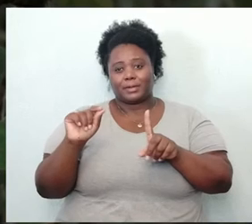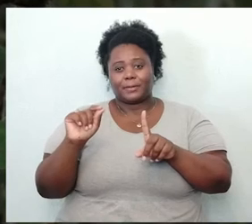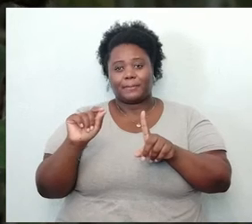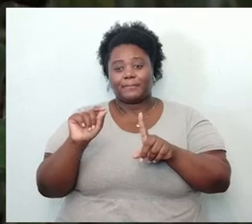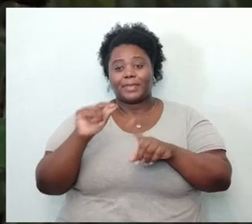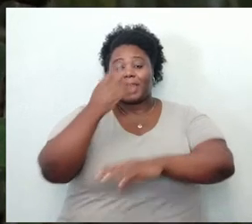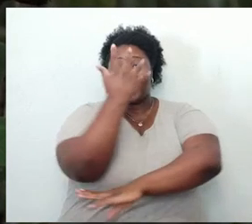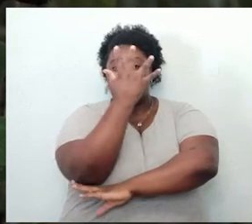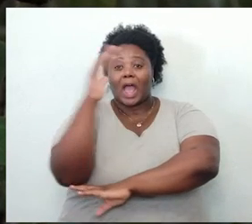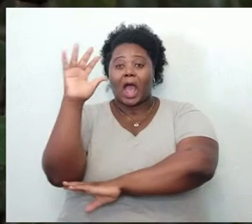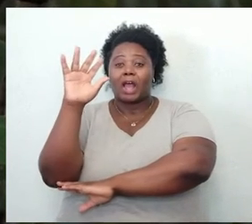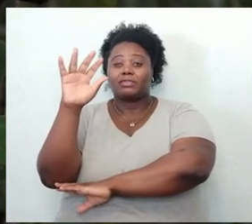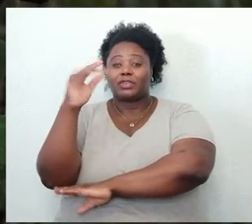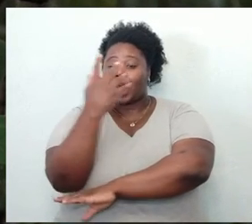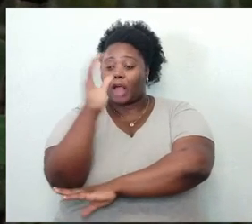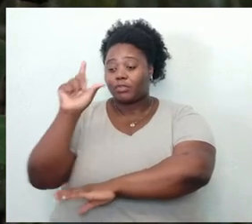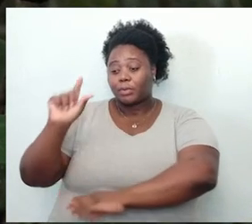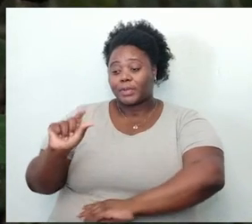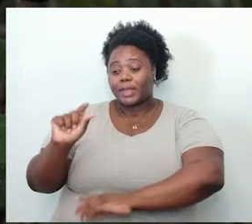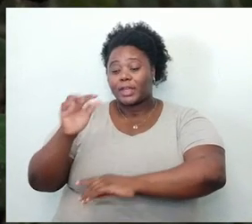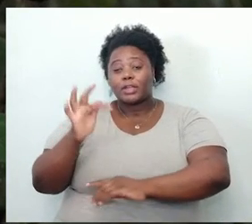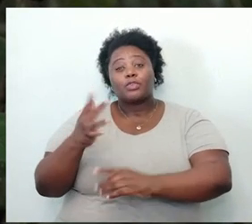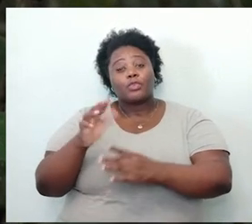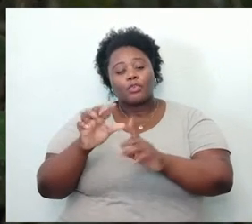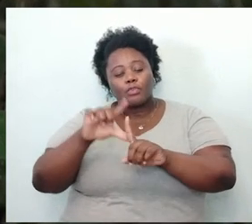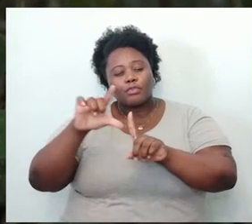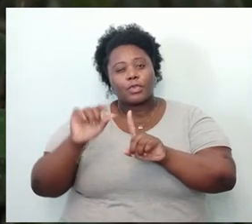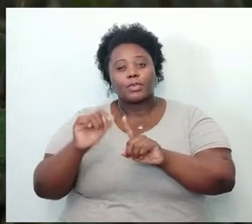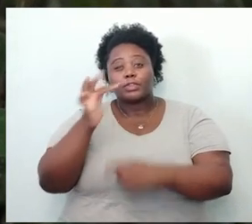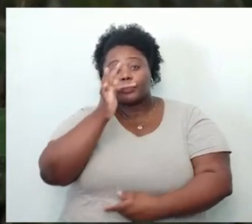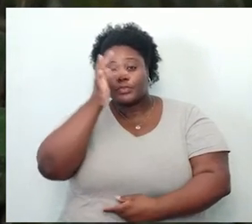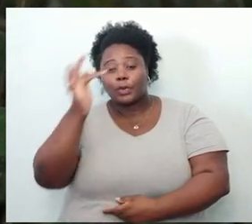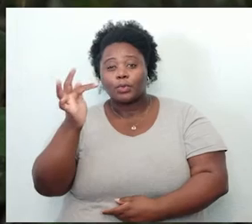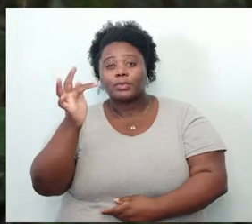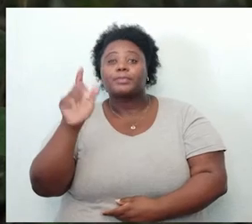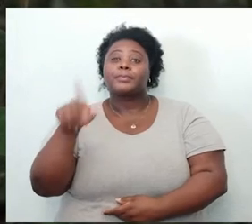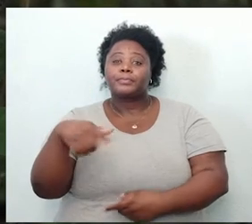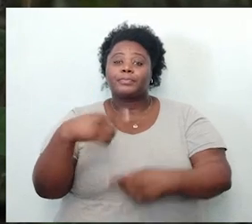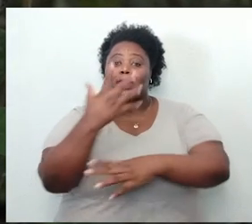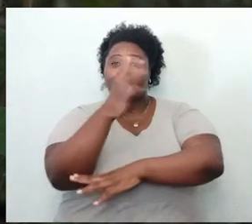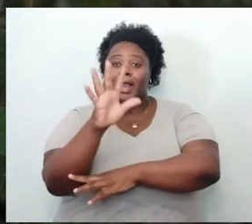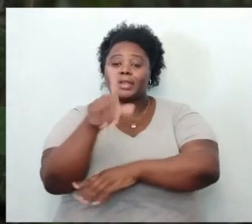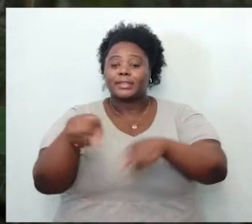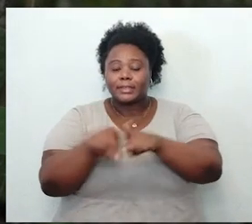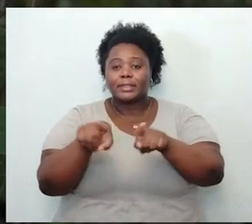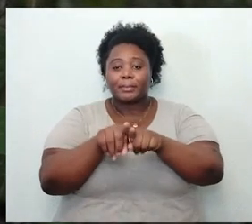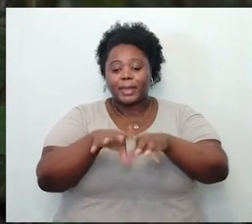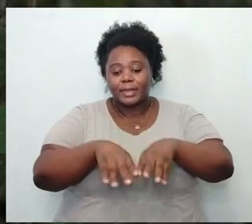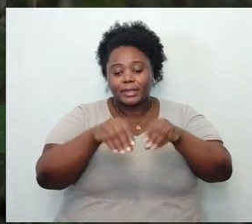Árvores, arbustos, folhas, flores, galhos, sementes.